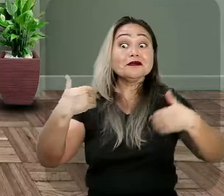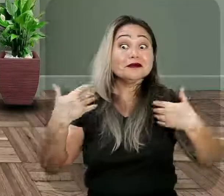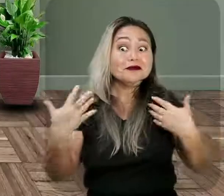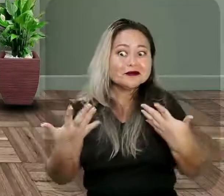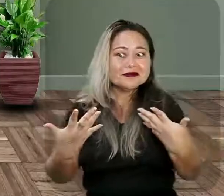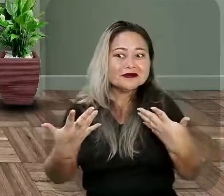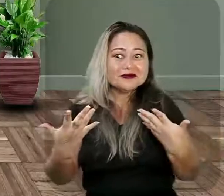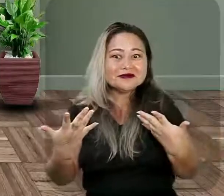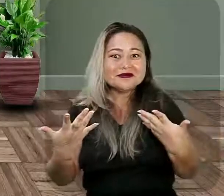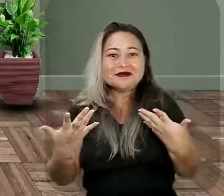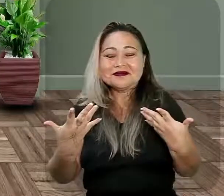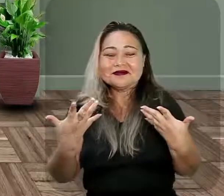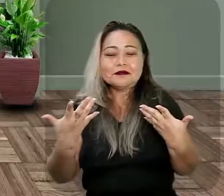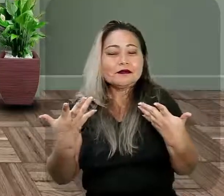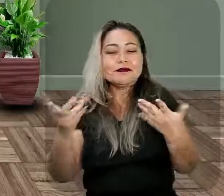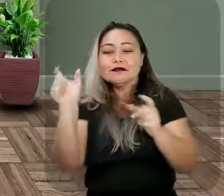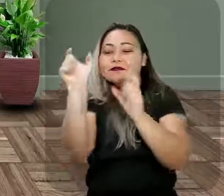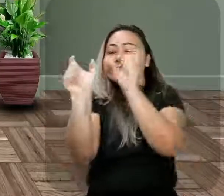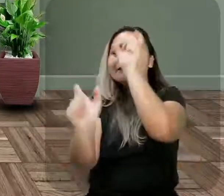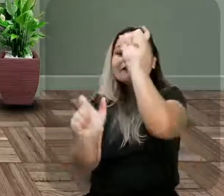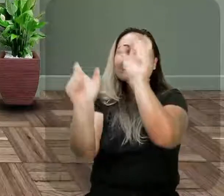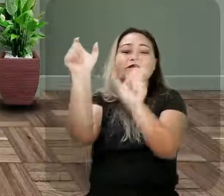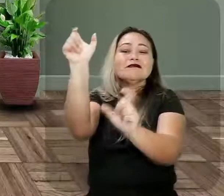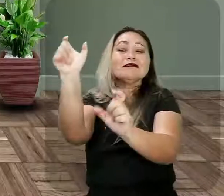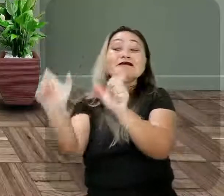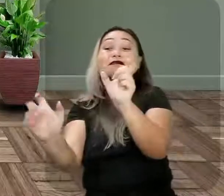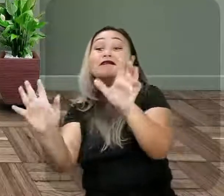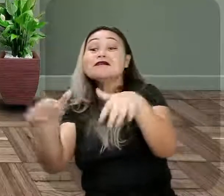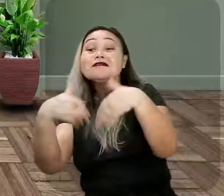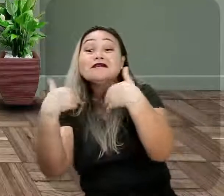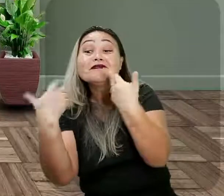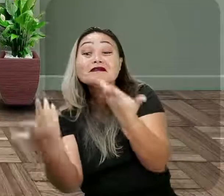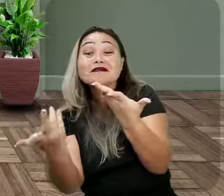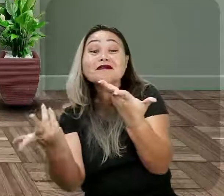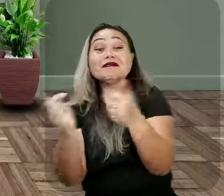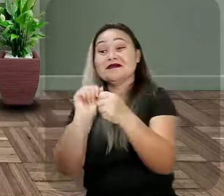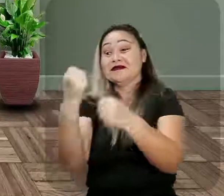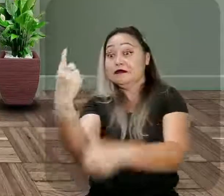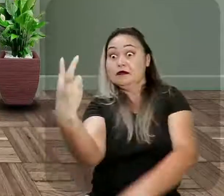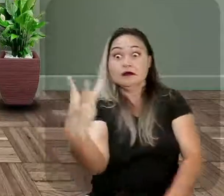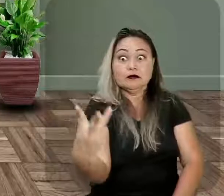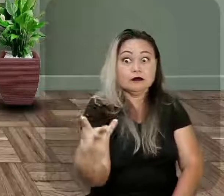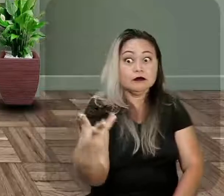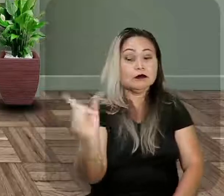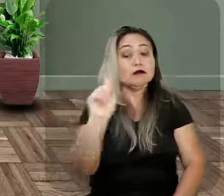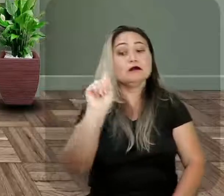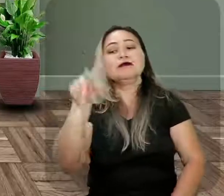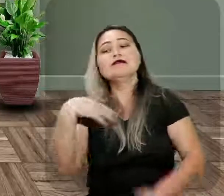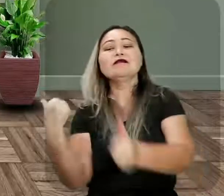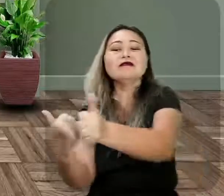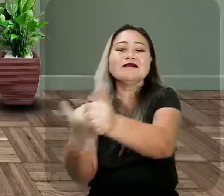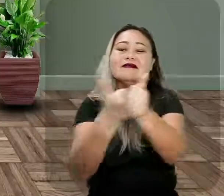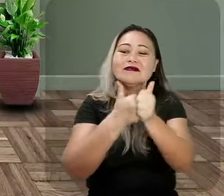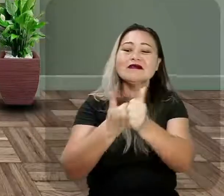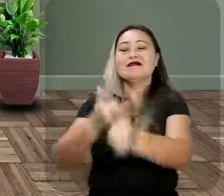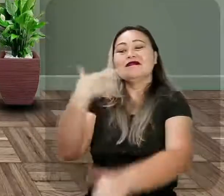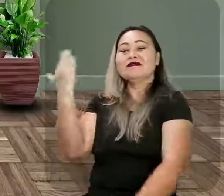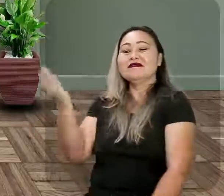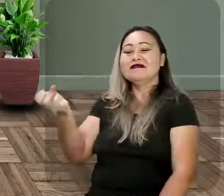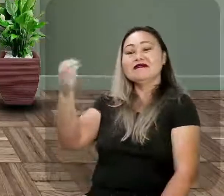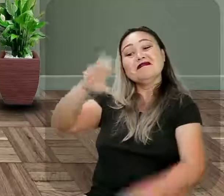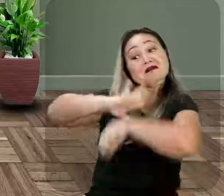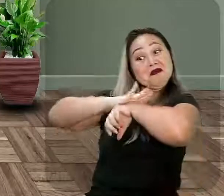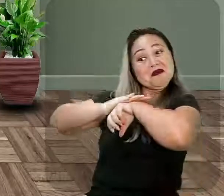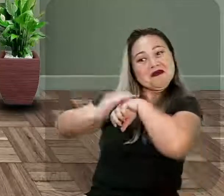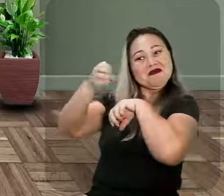quantas pessoas estamos aqui. Vamos contar? Uma, dois, três? Não, gente. Estamos na companhia da nossa querida